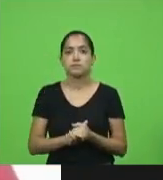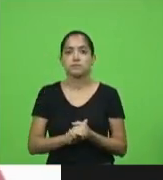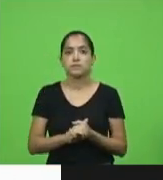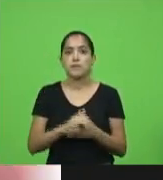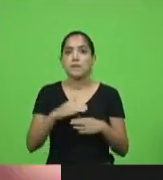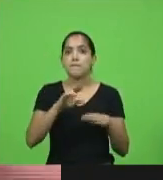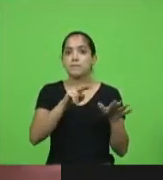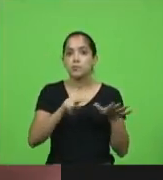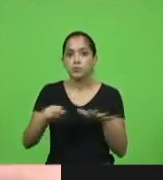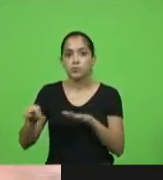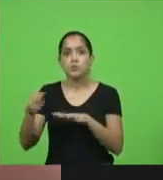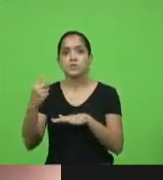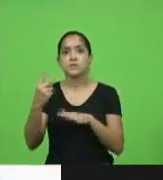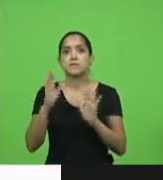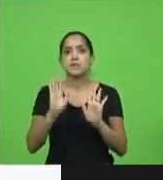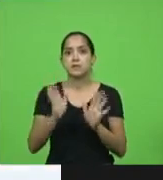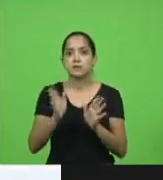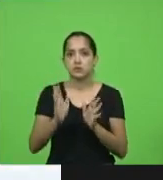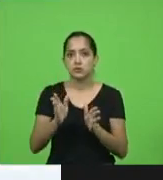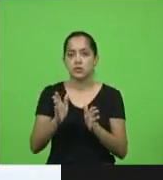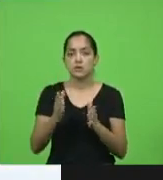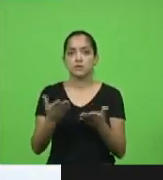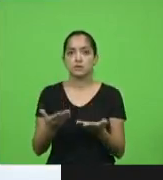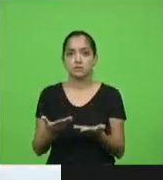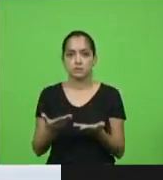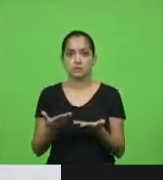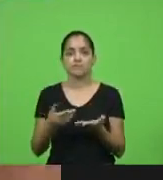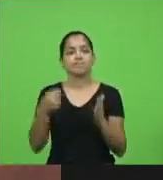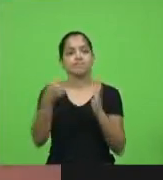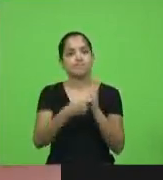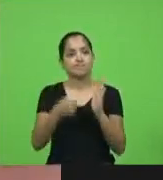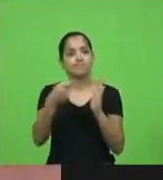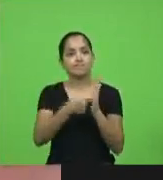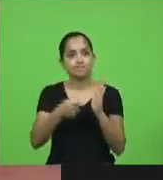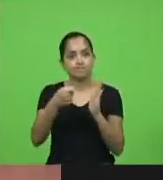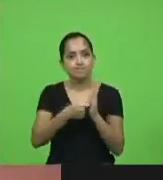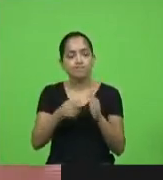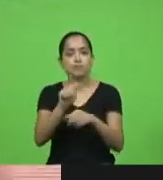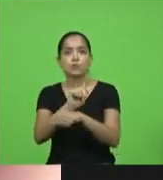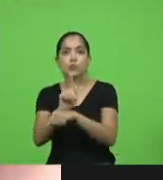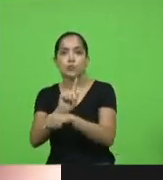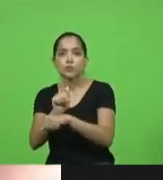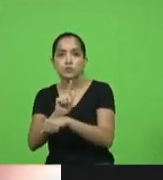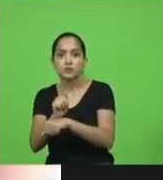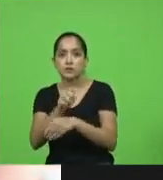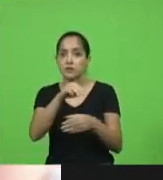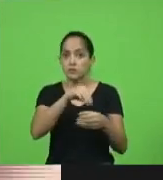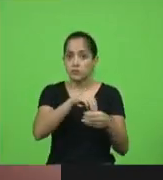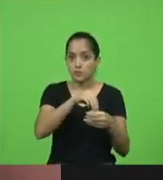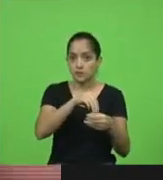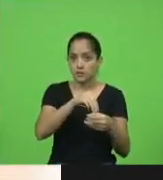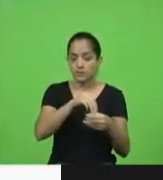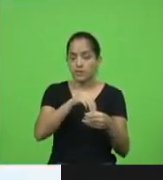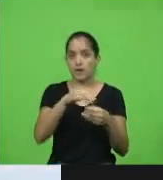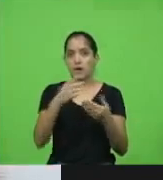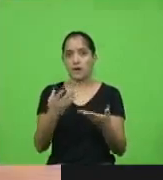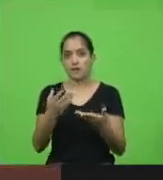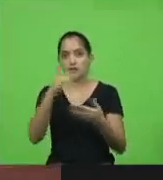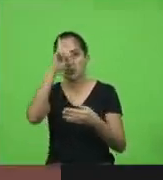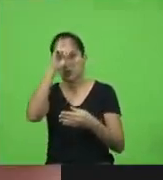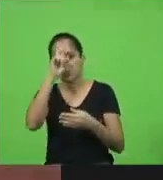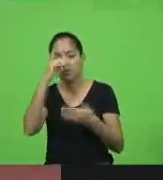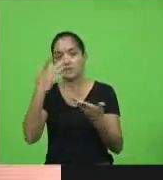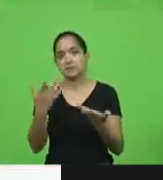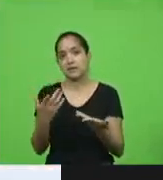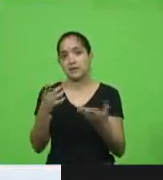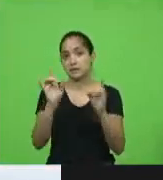de duas semanas estamos lutando junto a gestores municipais de hospitais e